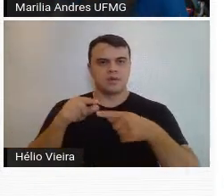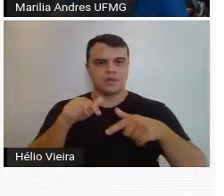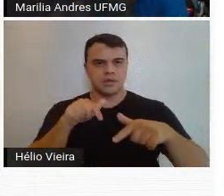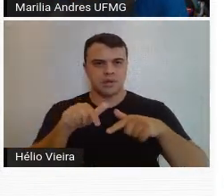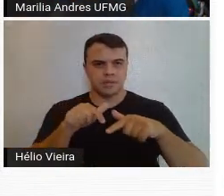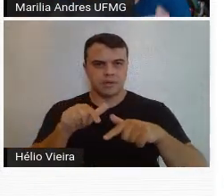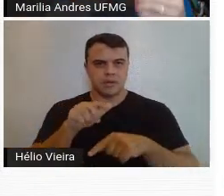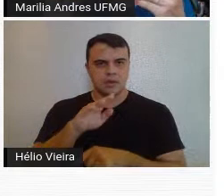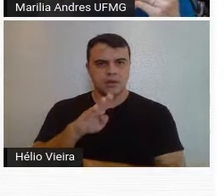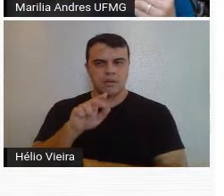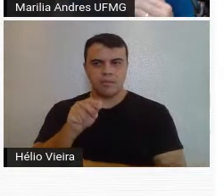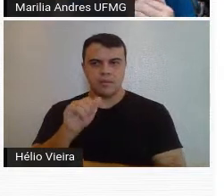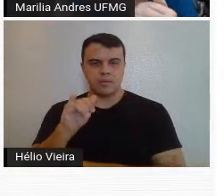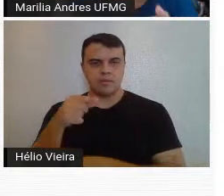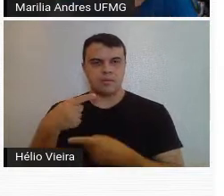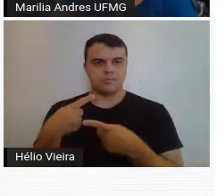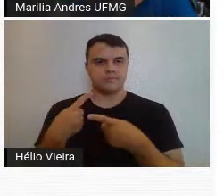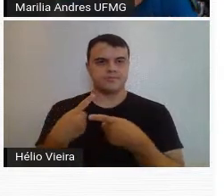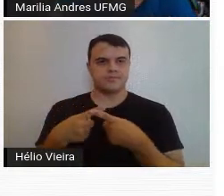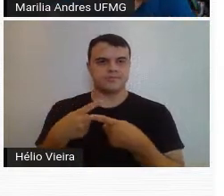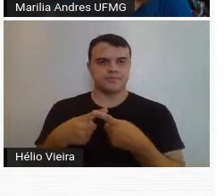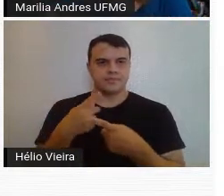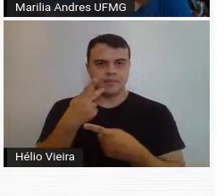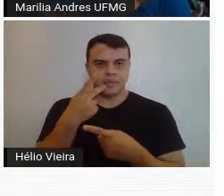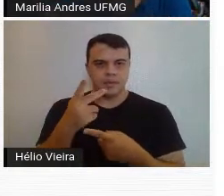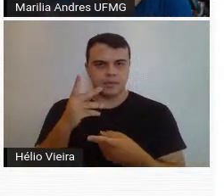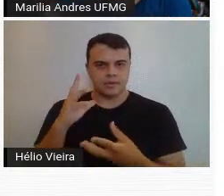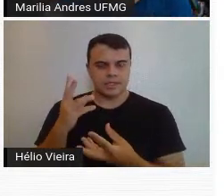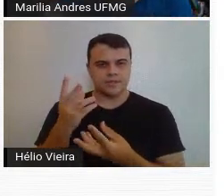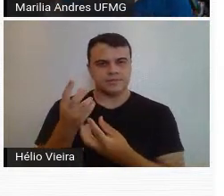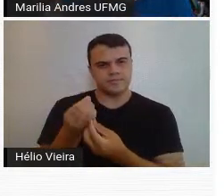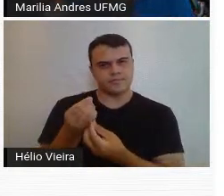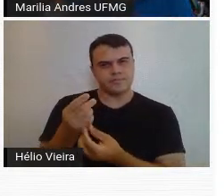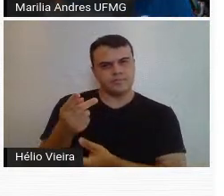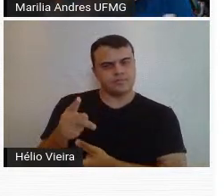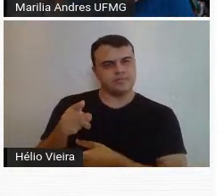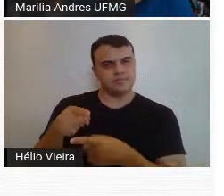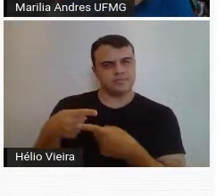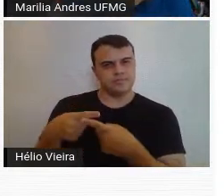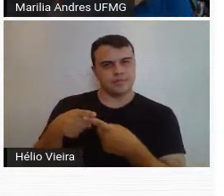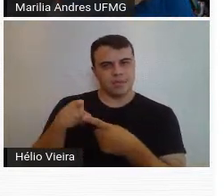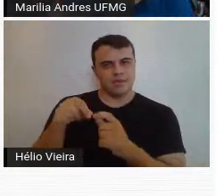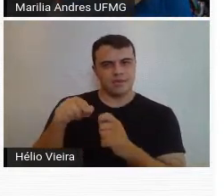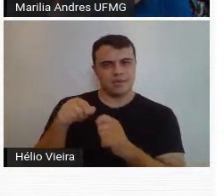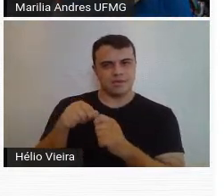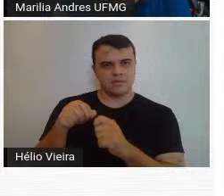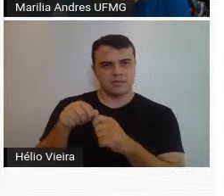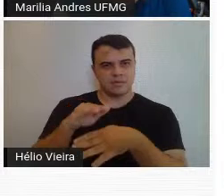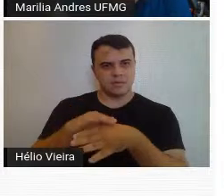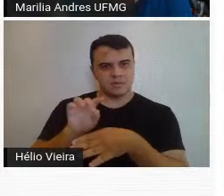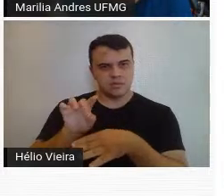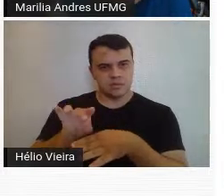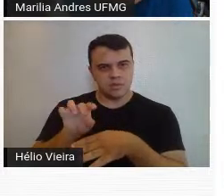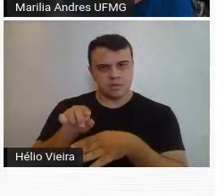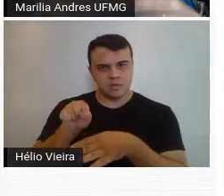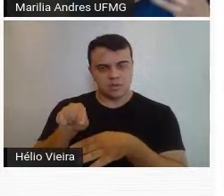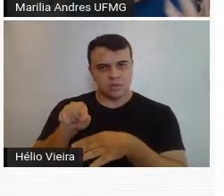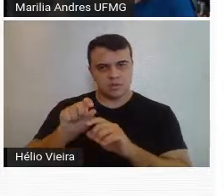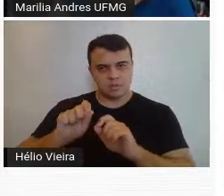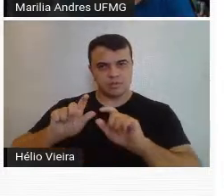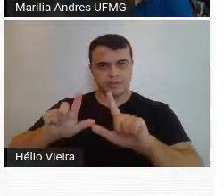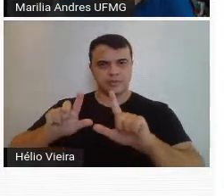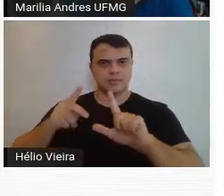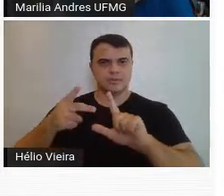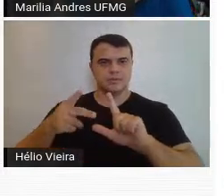Beni Vieira voltado para as artes gráficas, ela fez não só esse pôster para